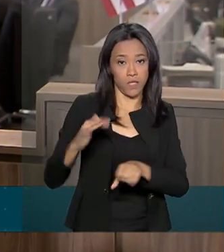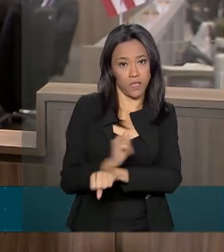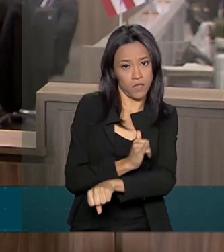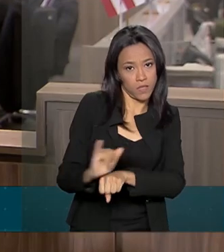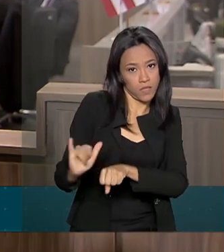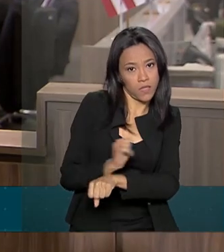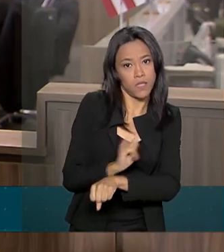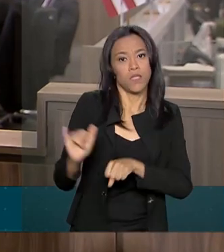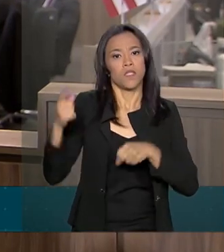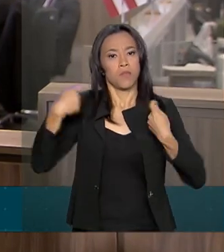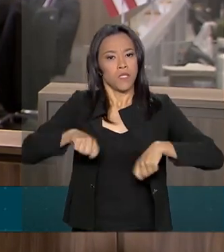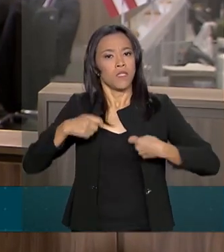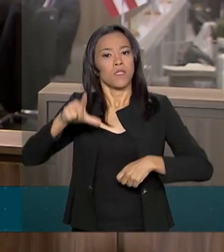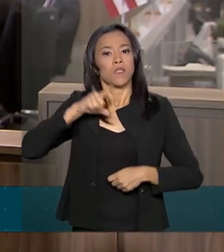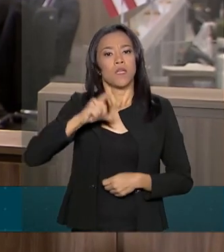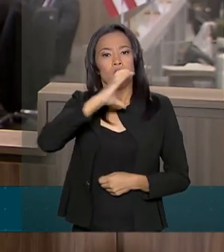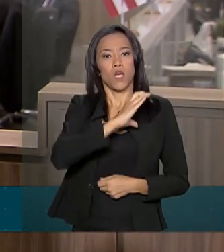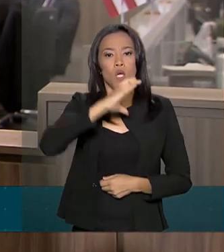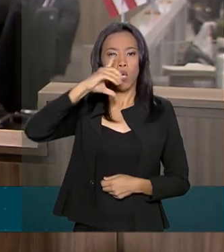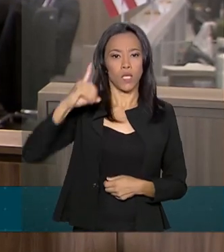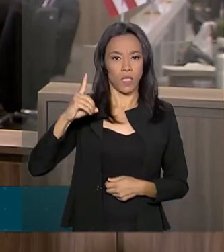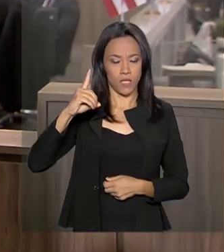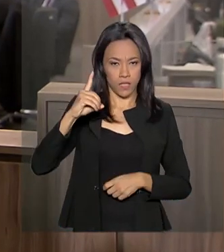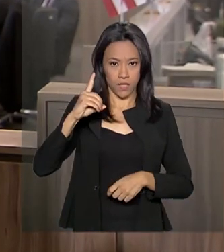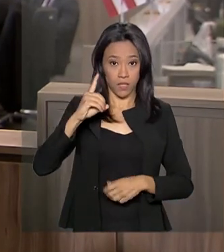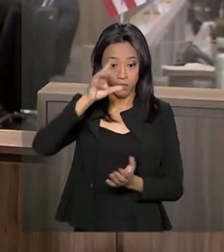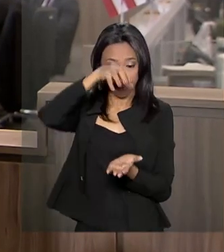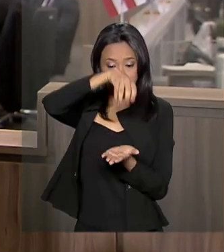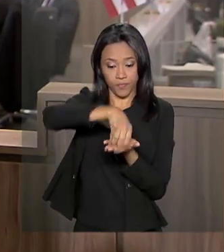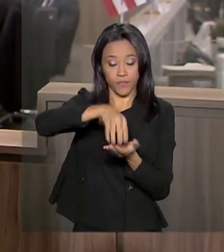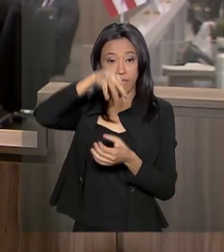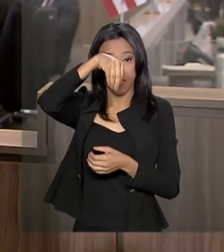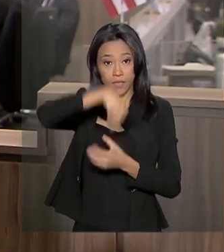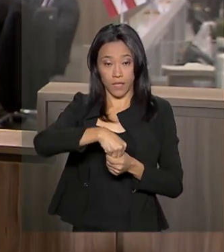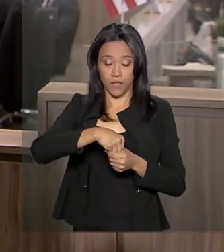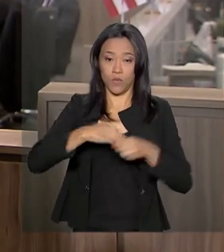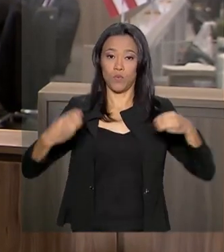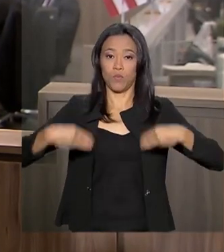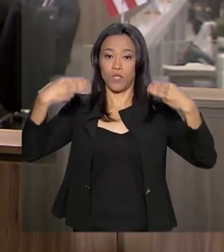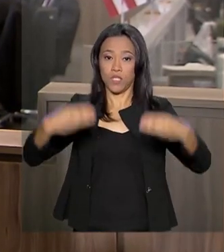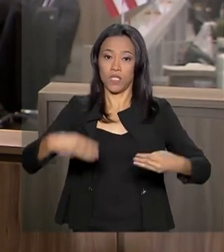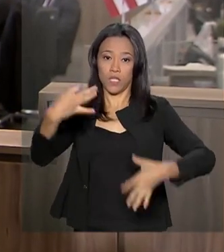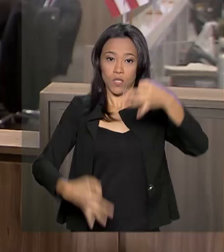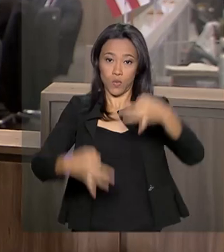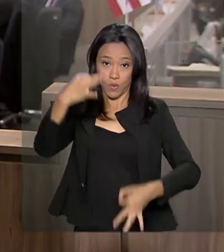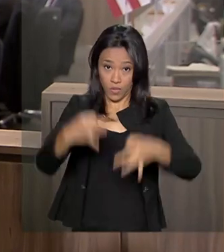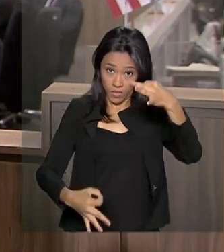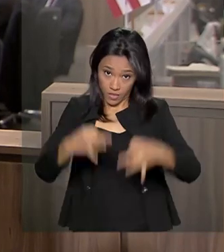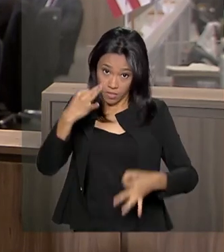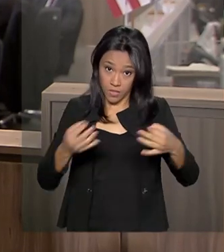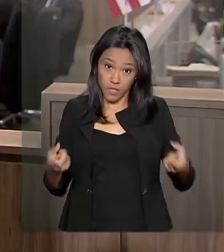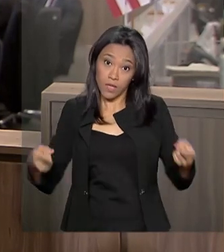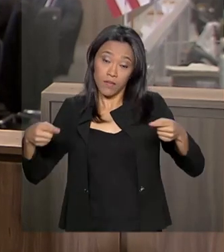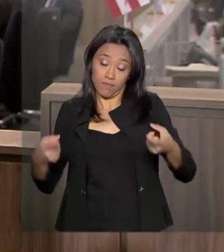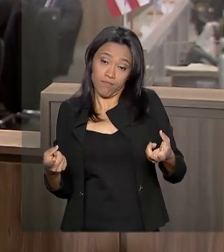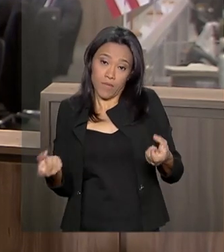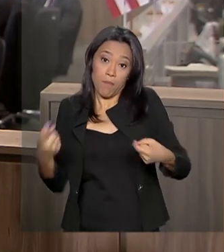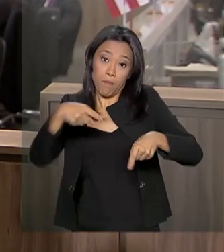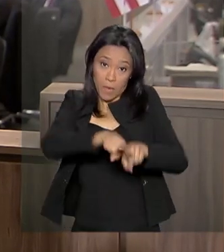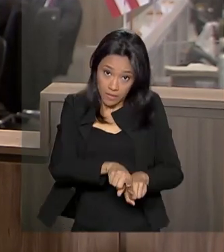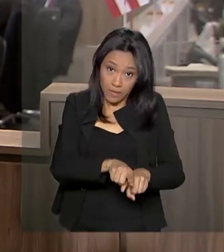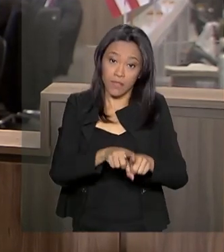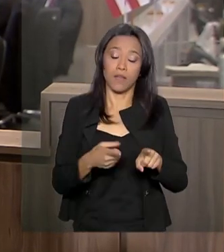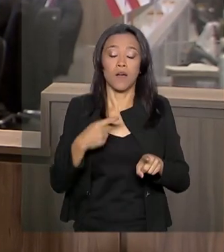existe a questão da coordenação, centrada no Ministério da Justiça e Segurança Pública, na Secretaria de Operações Integradas, para